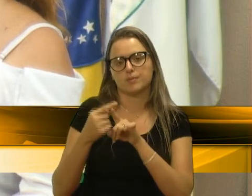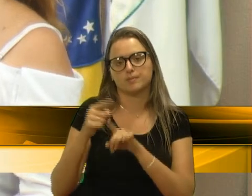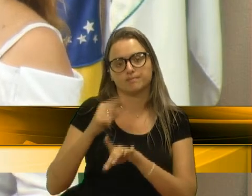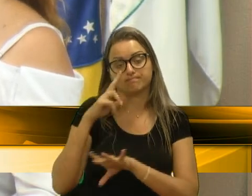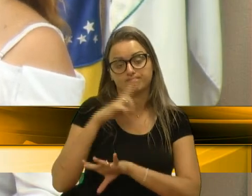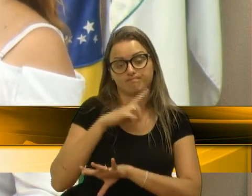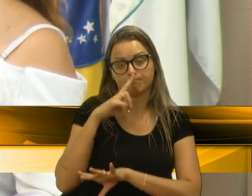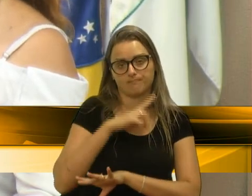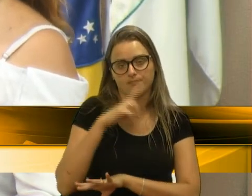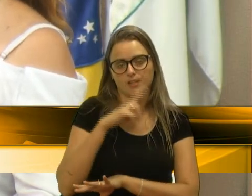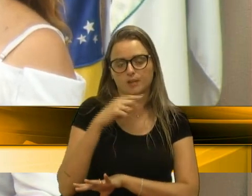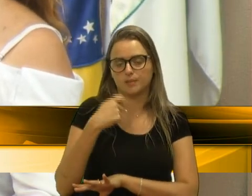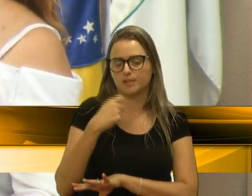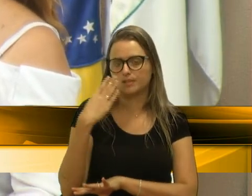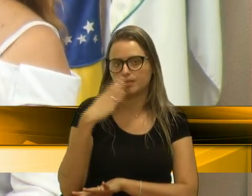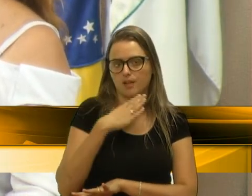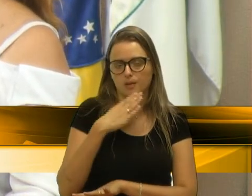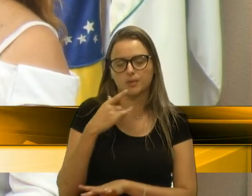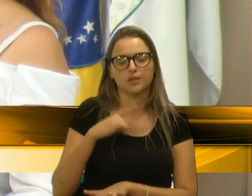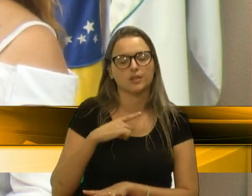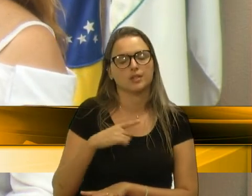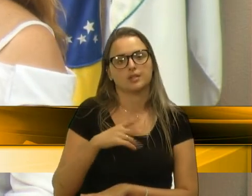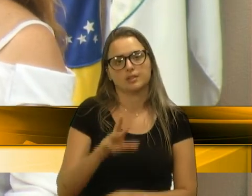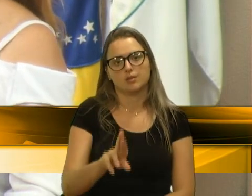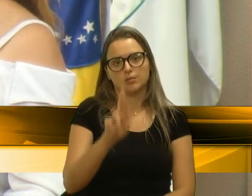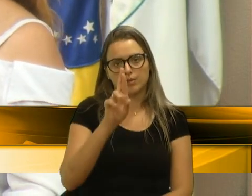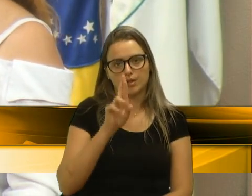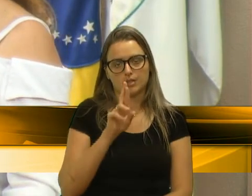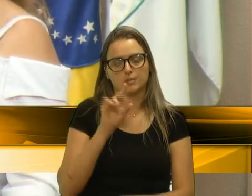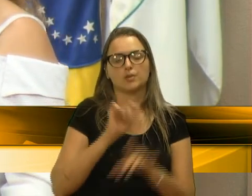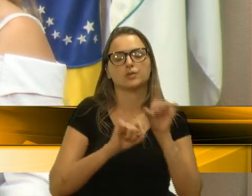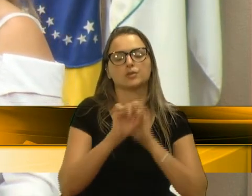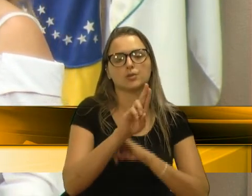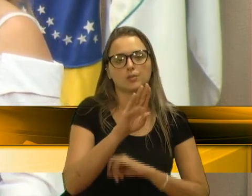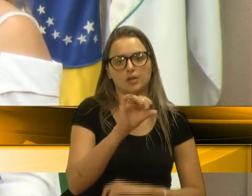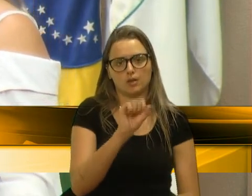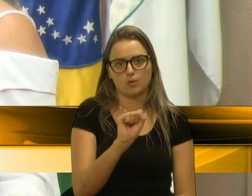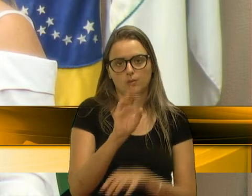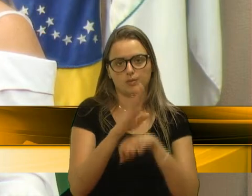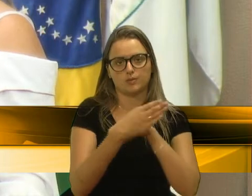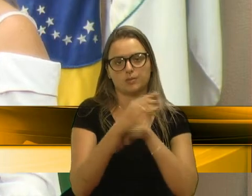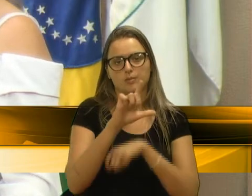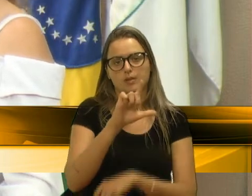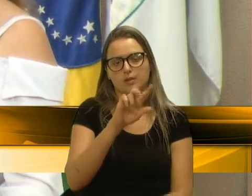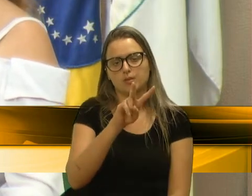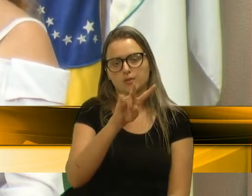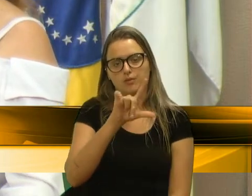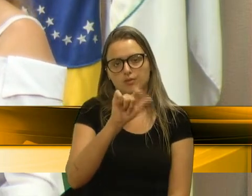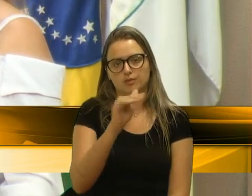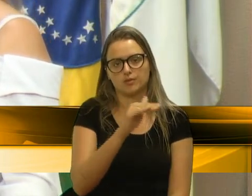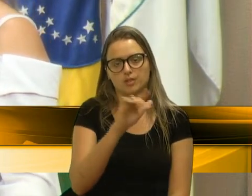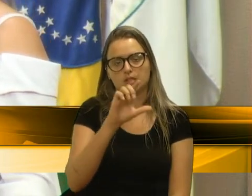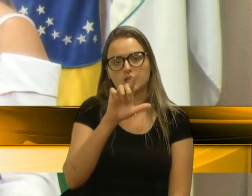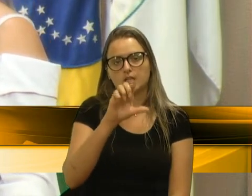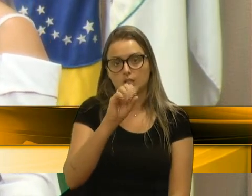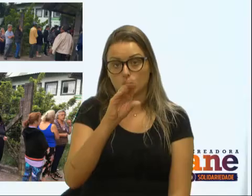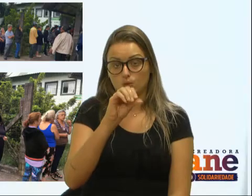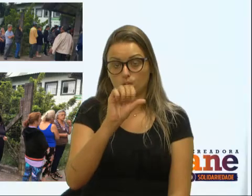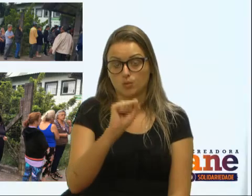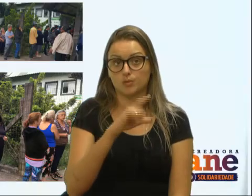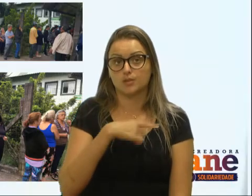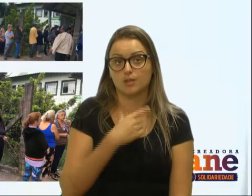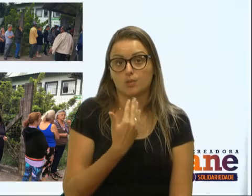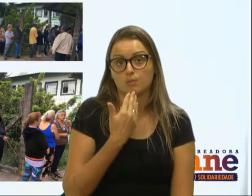que se tenha um retorno sobre a situação da unidade básica de saúde do Vila Lobos. Há um apelo com relação aos